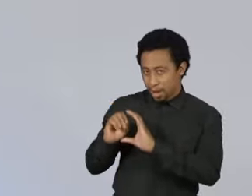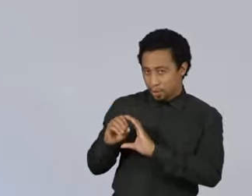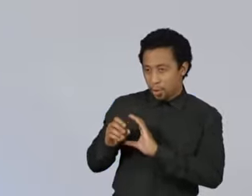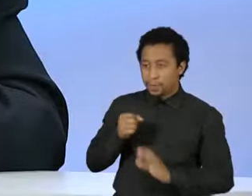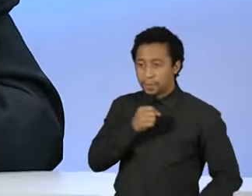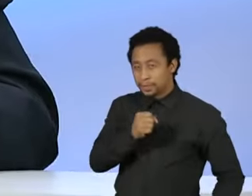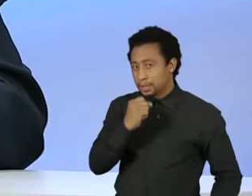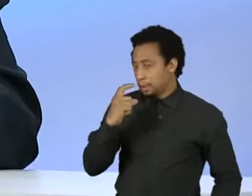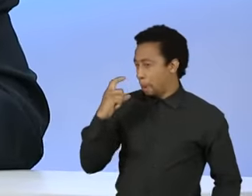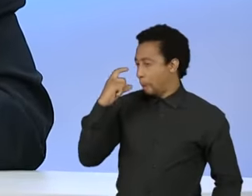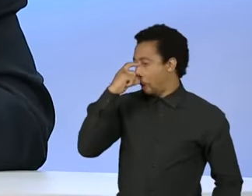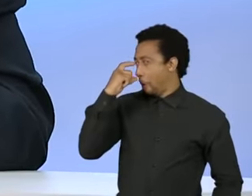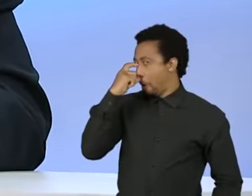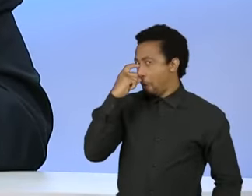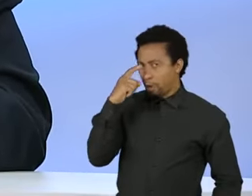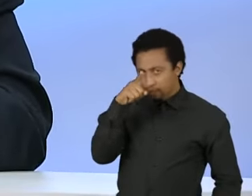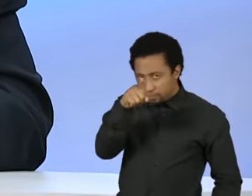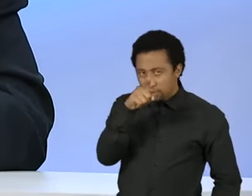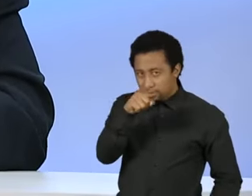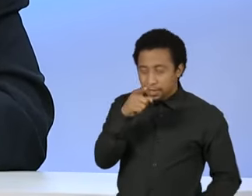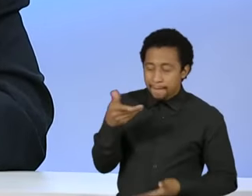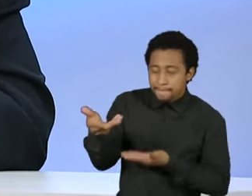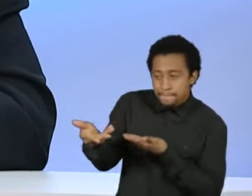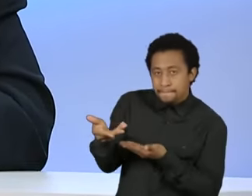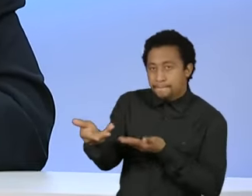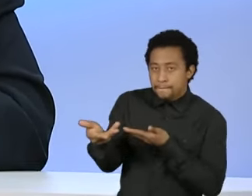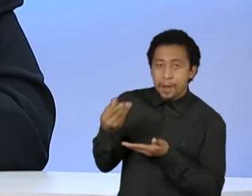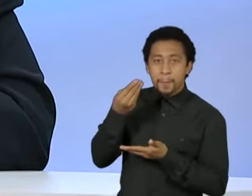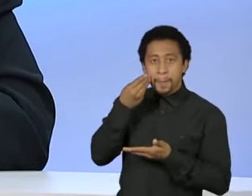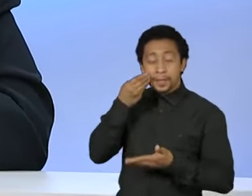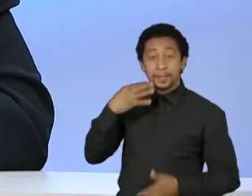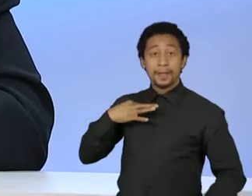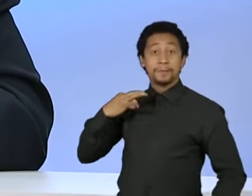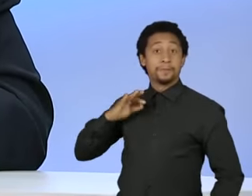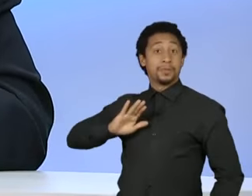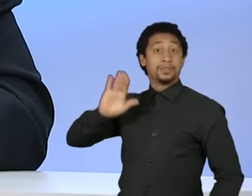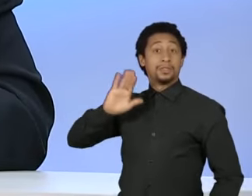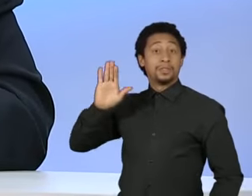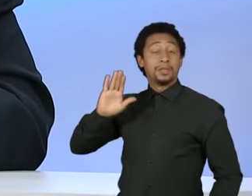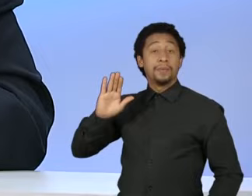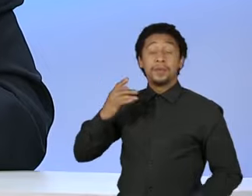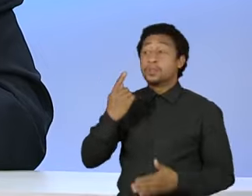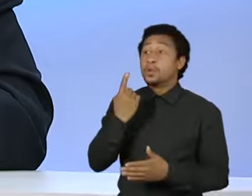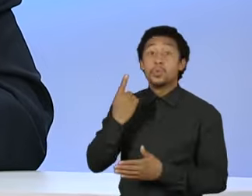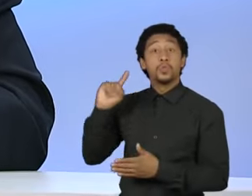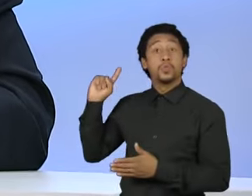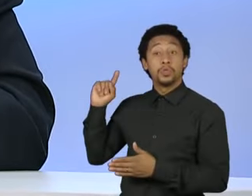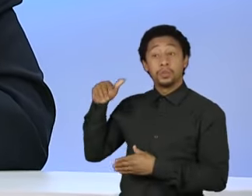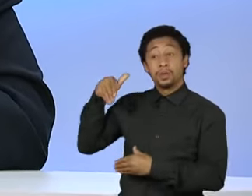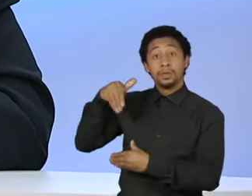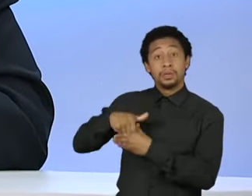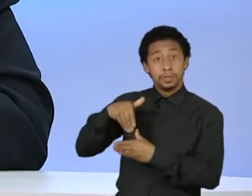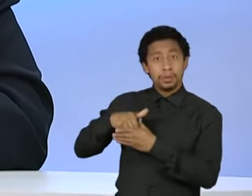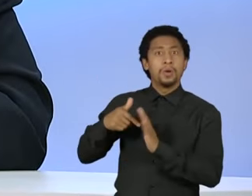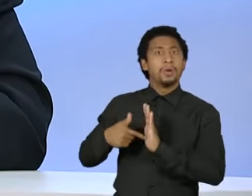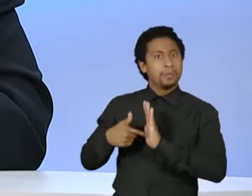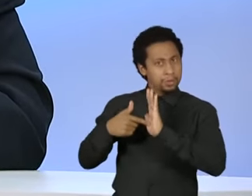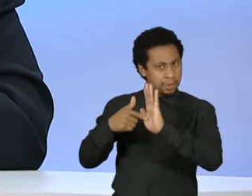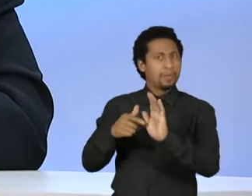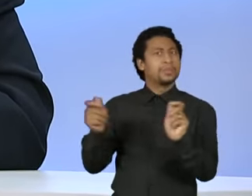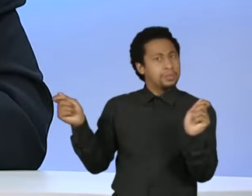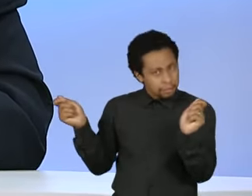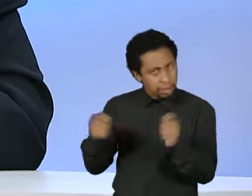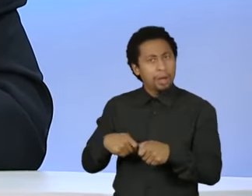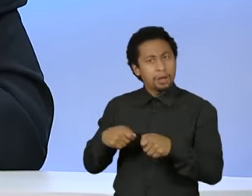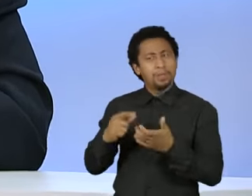2018, esse nome foi sendo levado até 2020. Na última eleição, inclusive, pesquisas de bastidores indicavam a viabilidade do